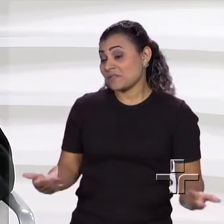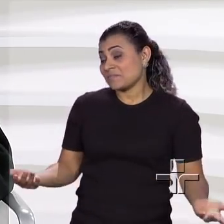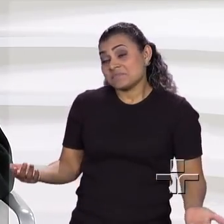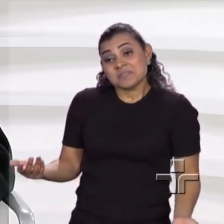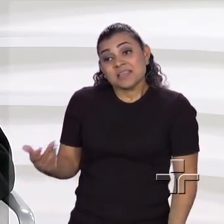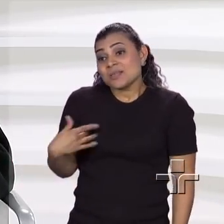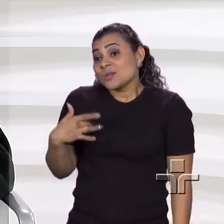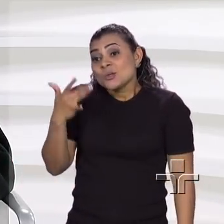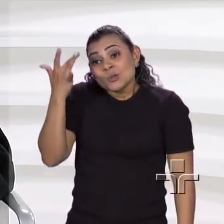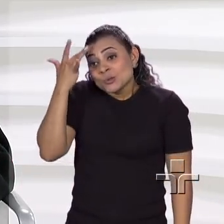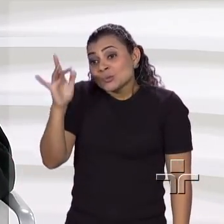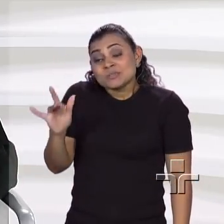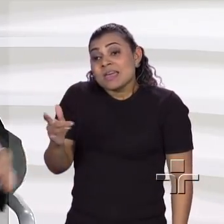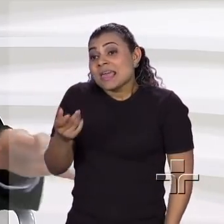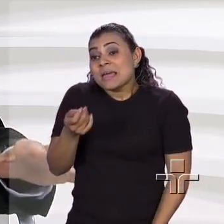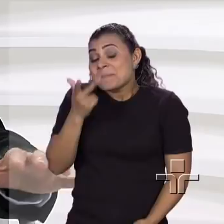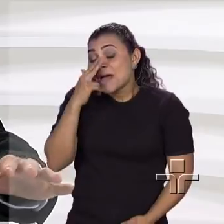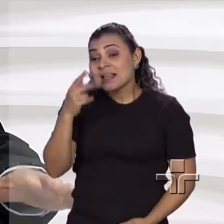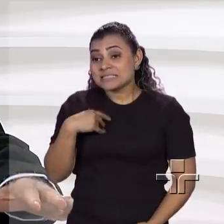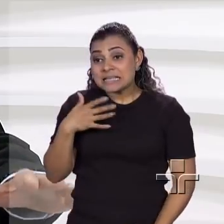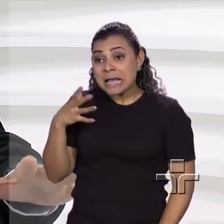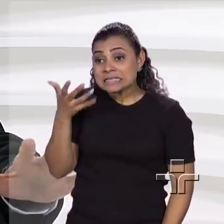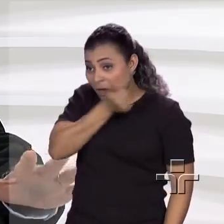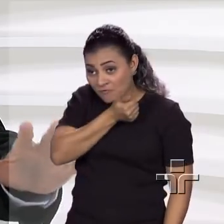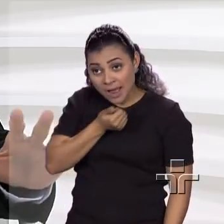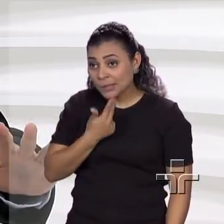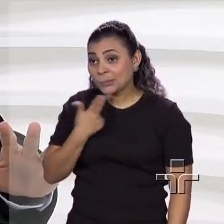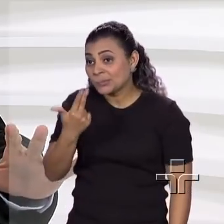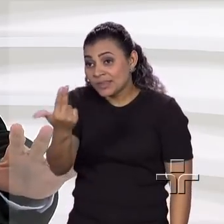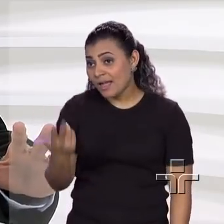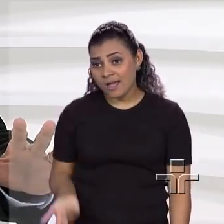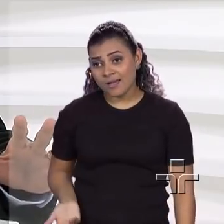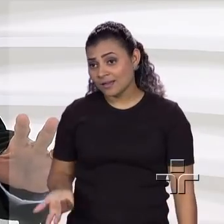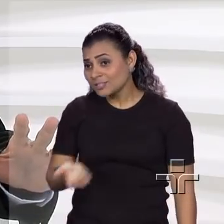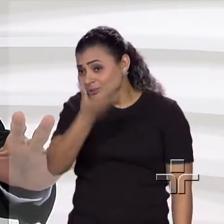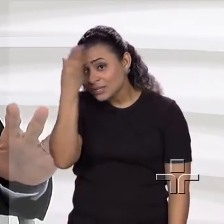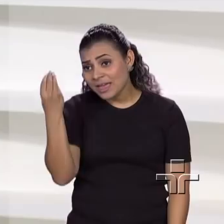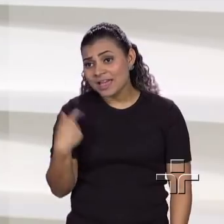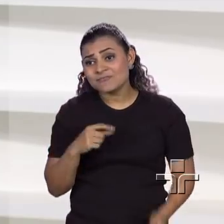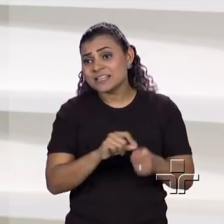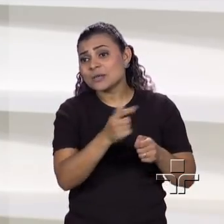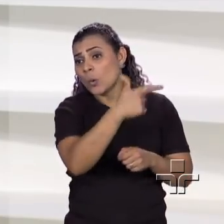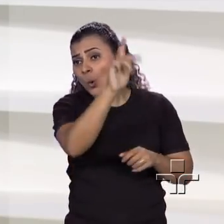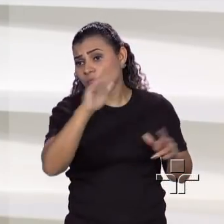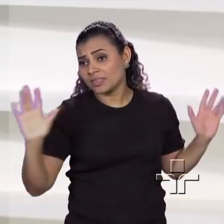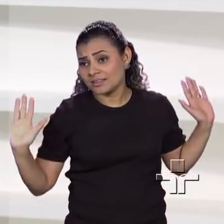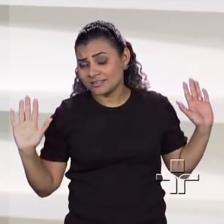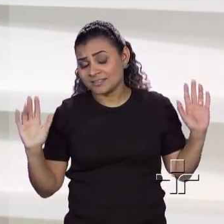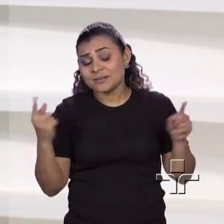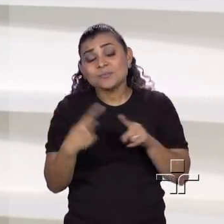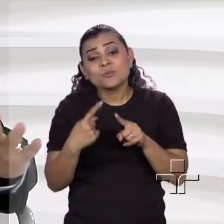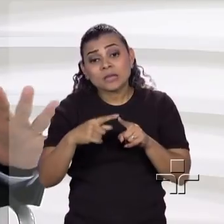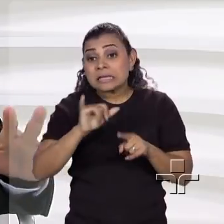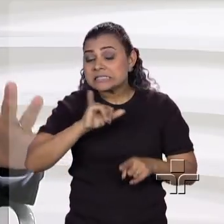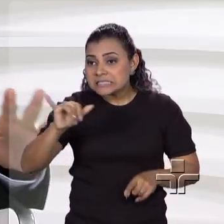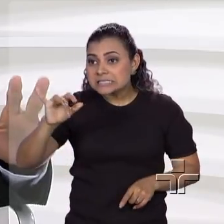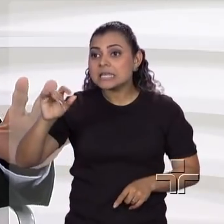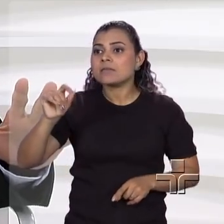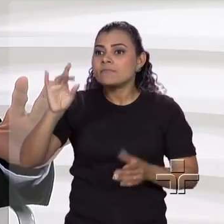Não, o cara não tem salvação. Ele entrou em dúvida, esquece, vai fazer outra coisa. Ah, entendi. Quando você tem vocação, é